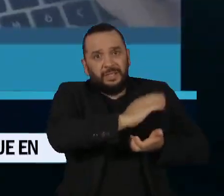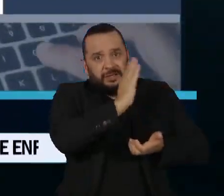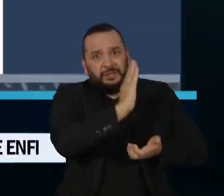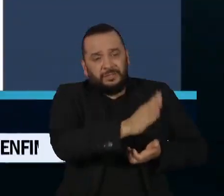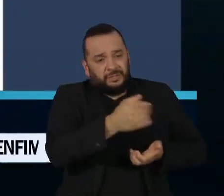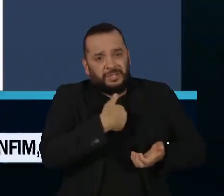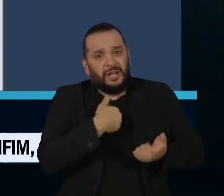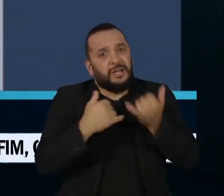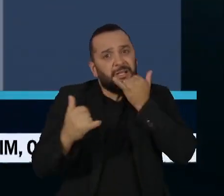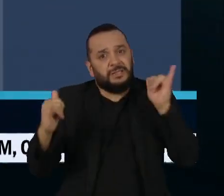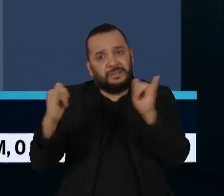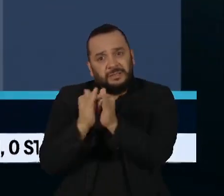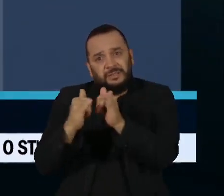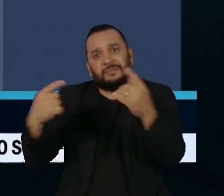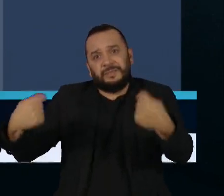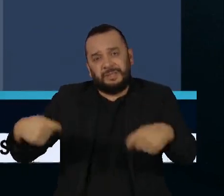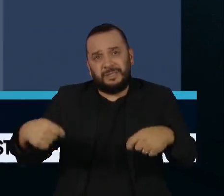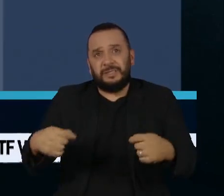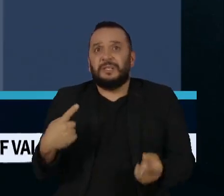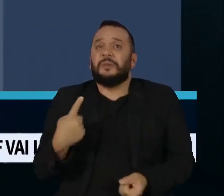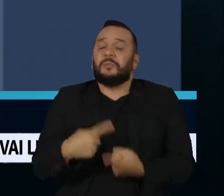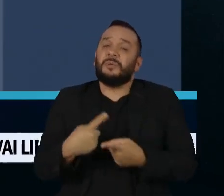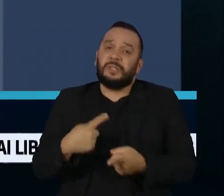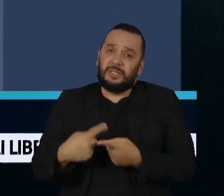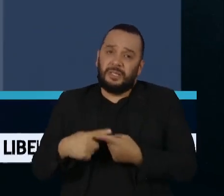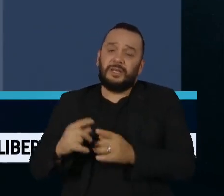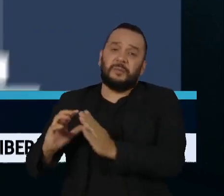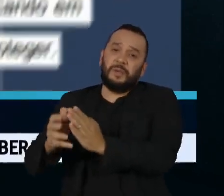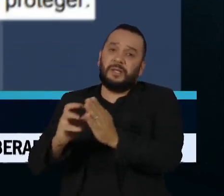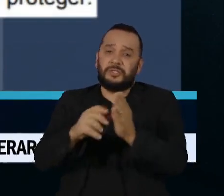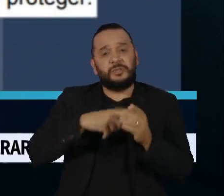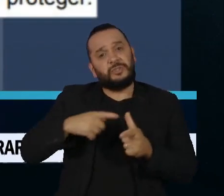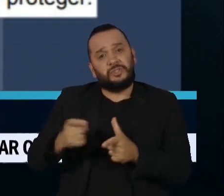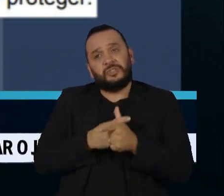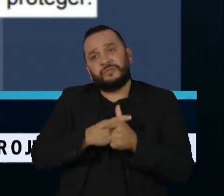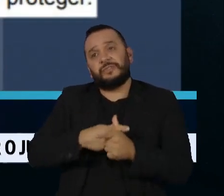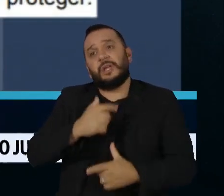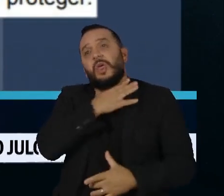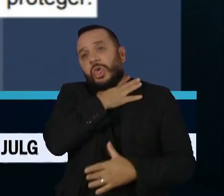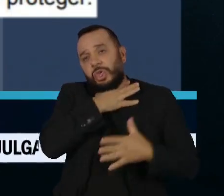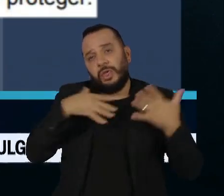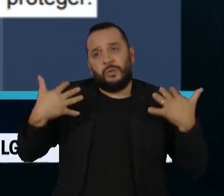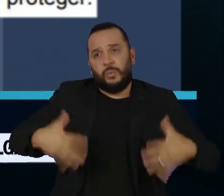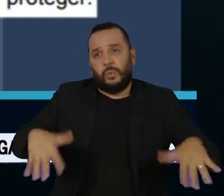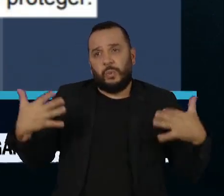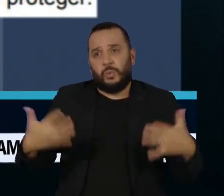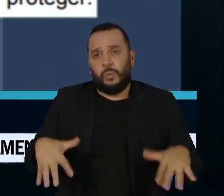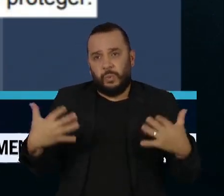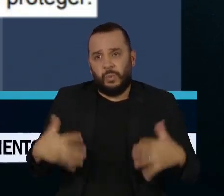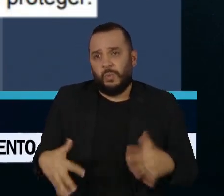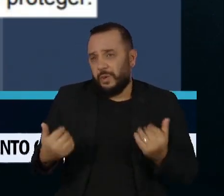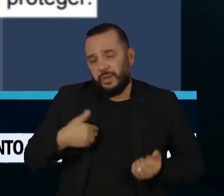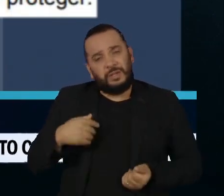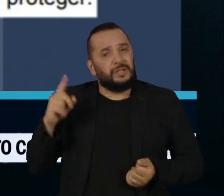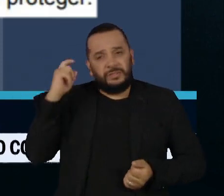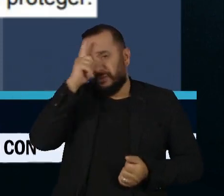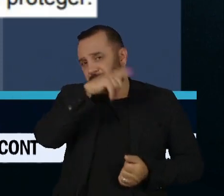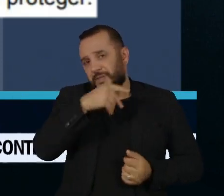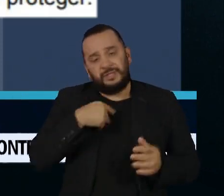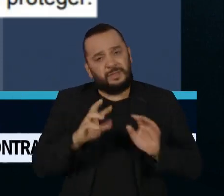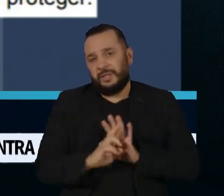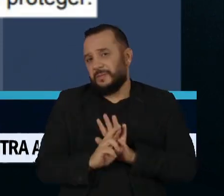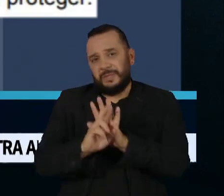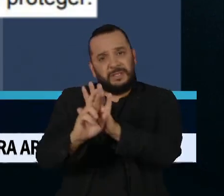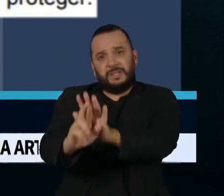está a situação de grande endividamento dos partidos, que coloca em risco a própria representatividade